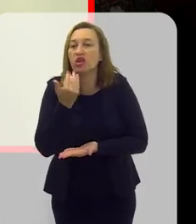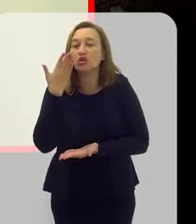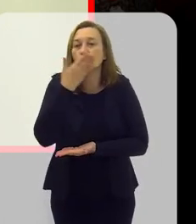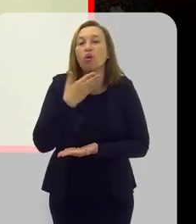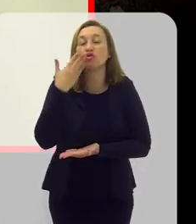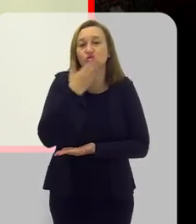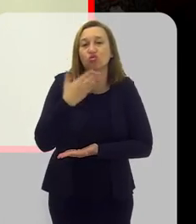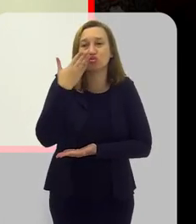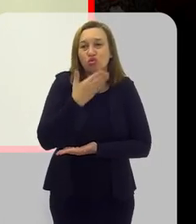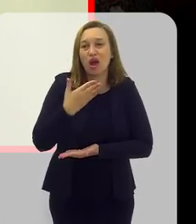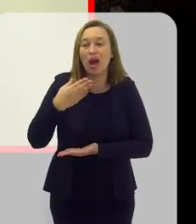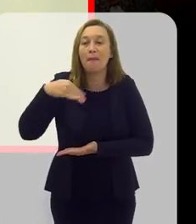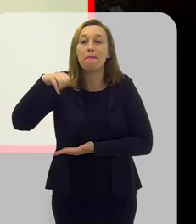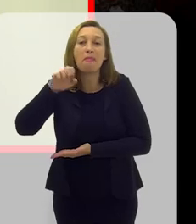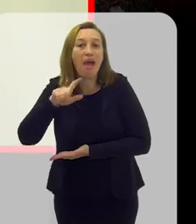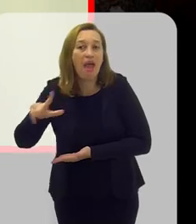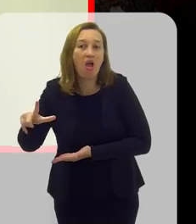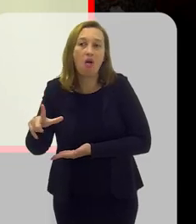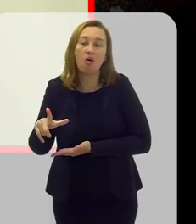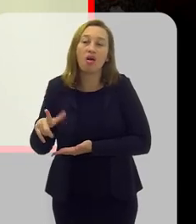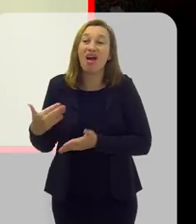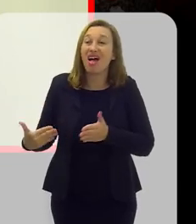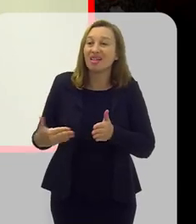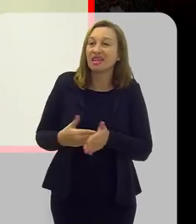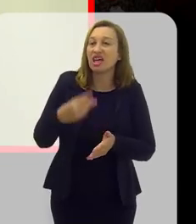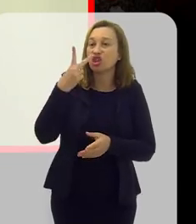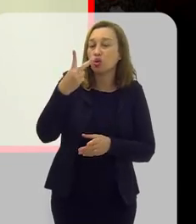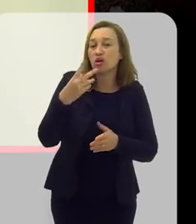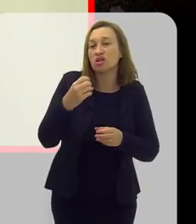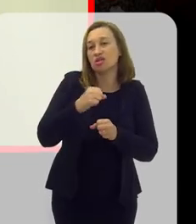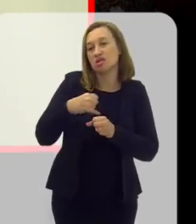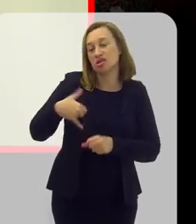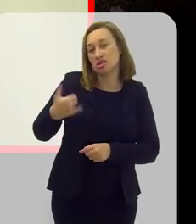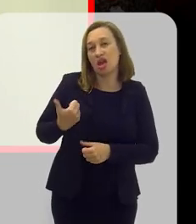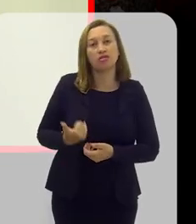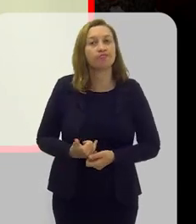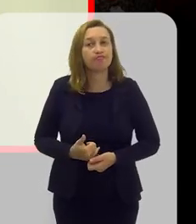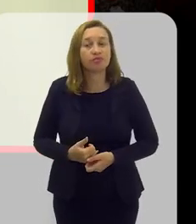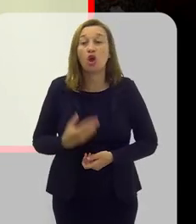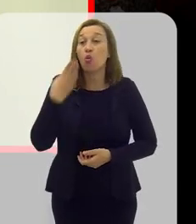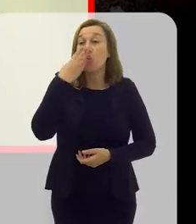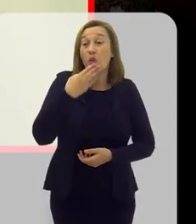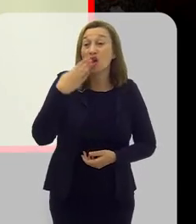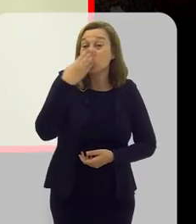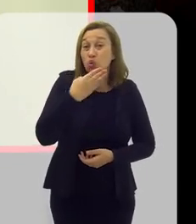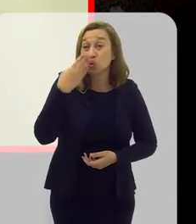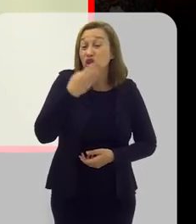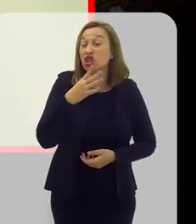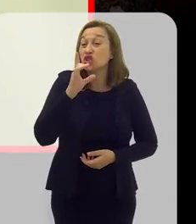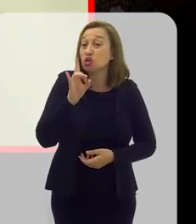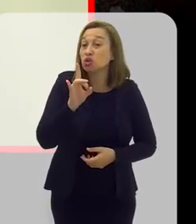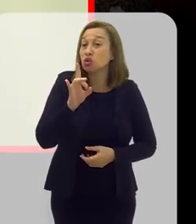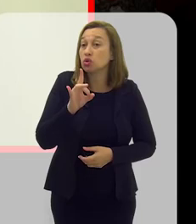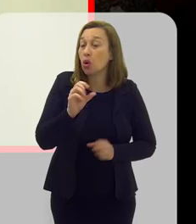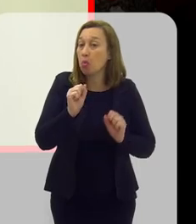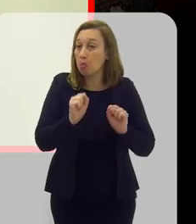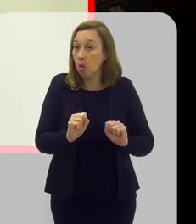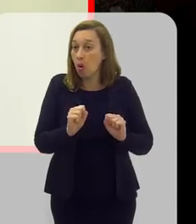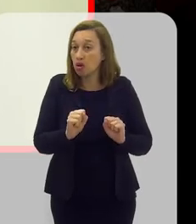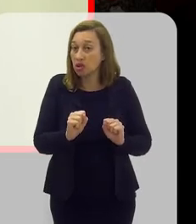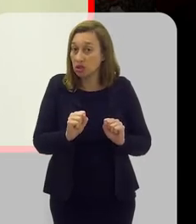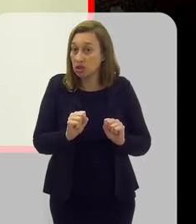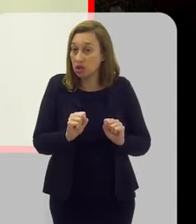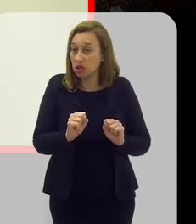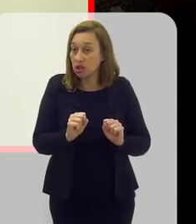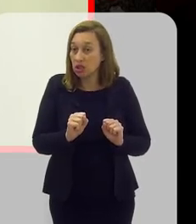alimentos com açúcar, mel, por exemplo, até dois anos de idade. O açúcar só pode,